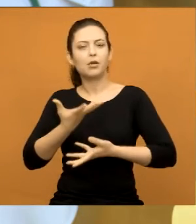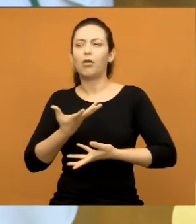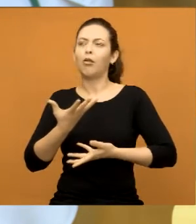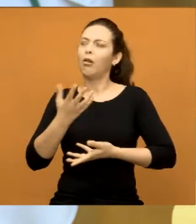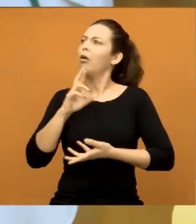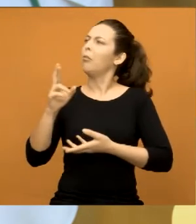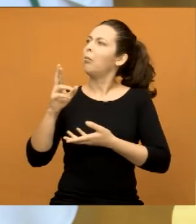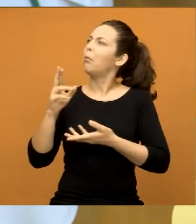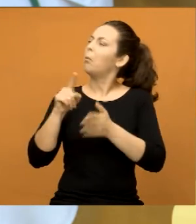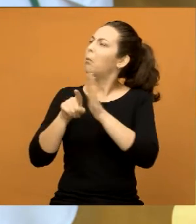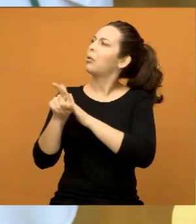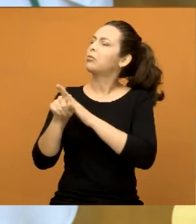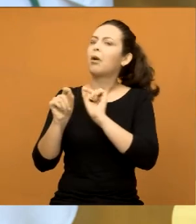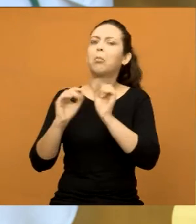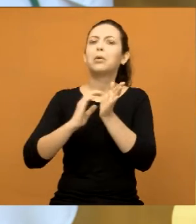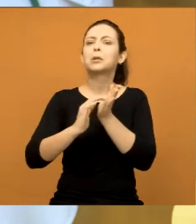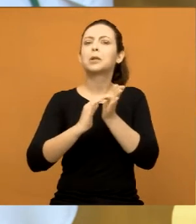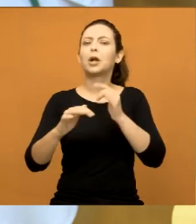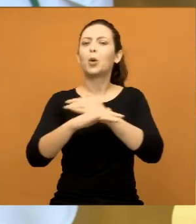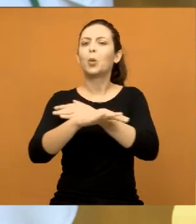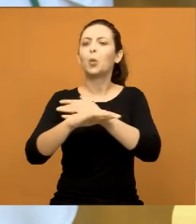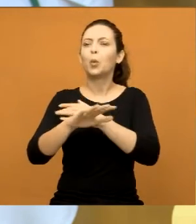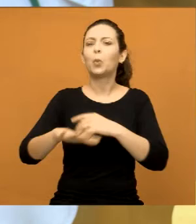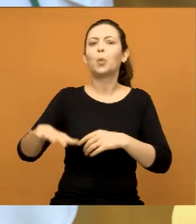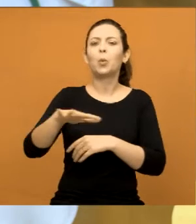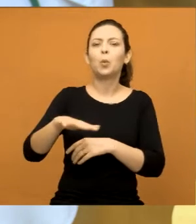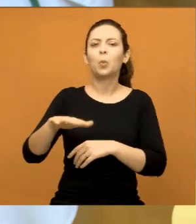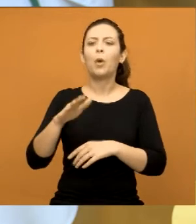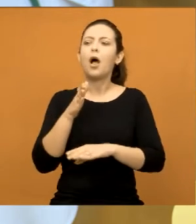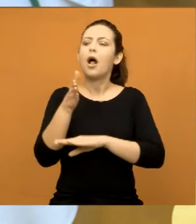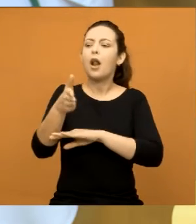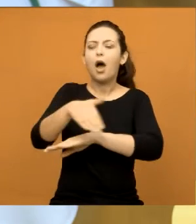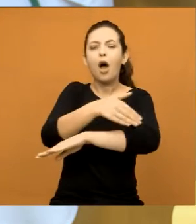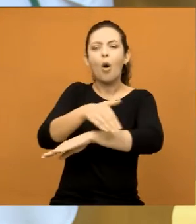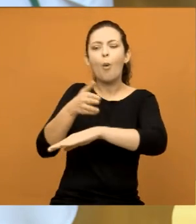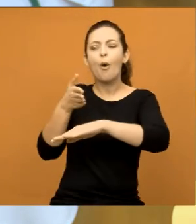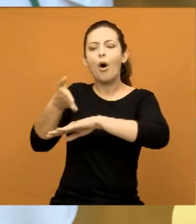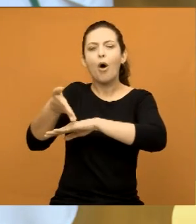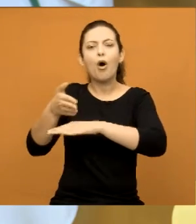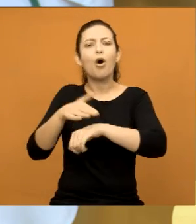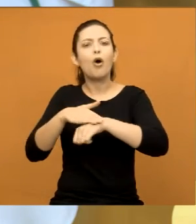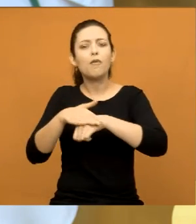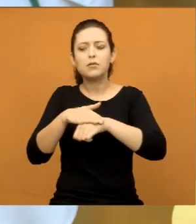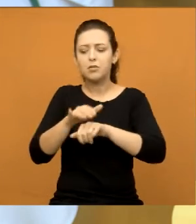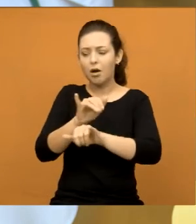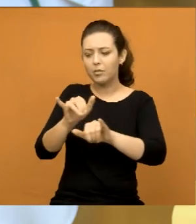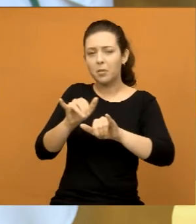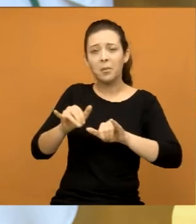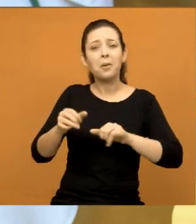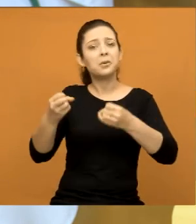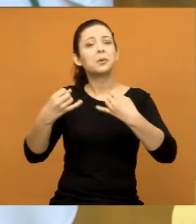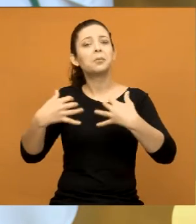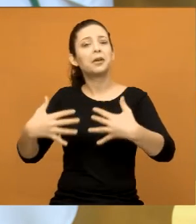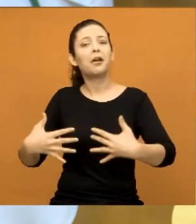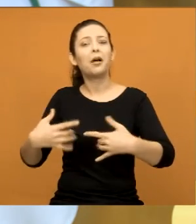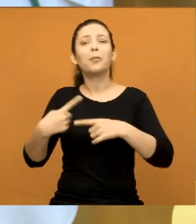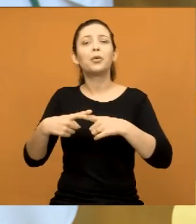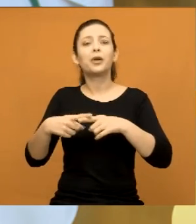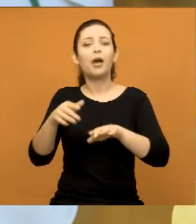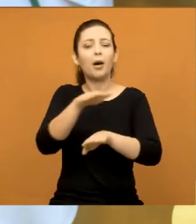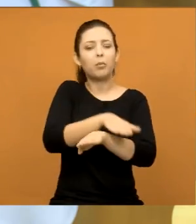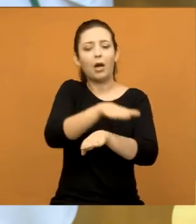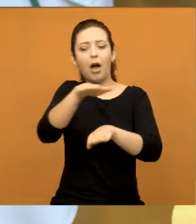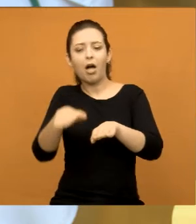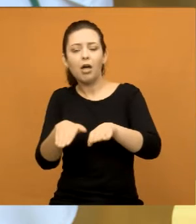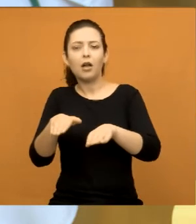Nós gostaríamos que o secretário de mobilidade urbana, ou sua equipe, fosse até aquela rua conversar, Fernando, com os moradores e explicar por que,